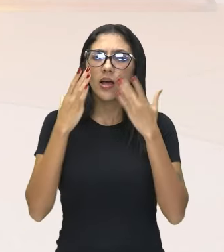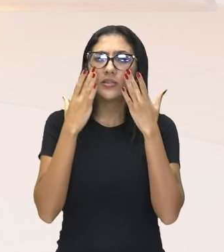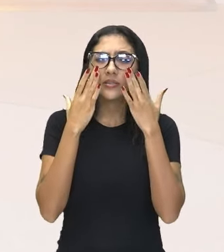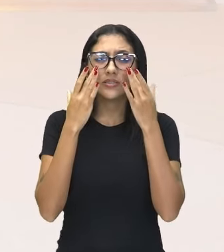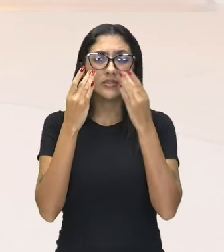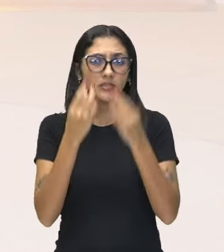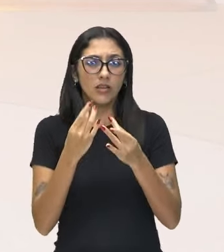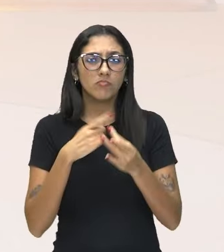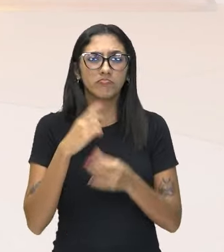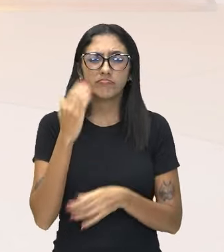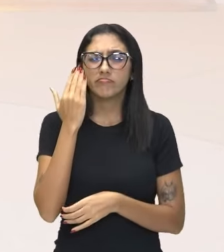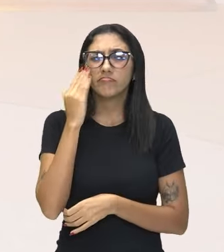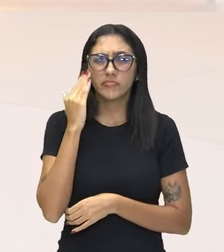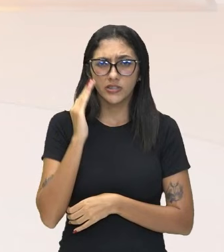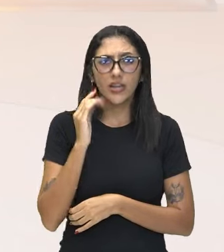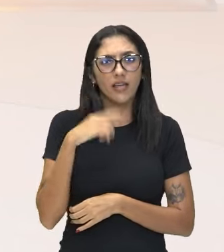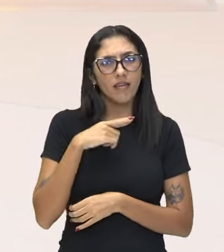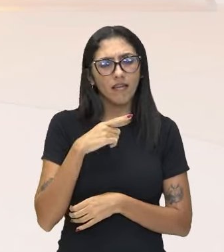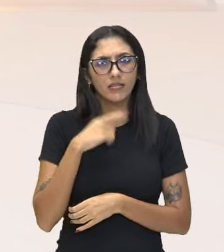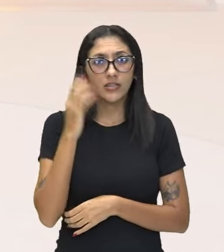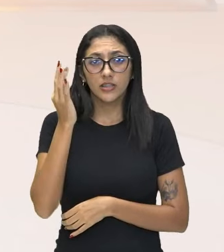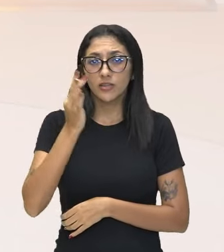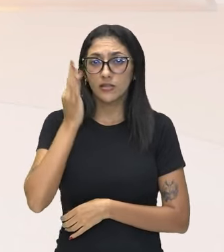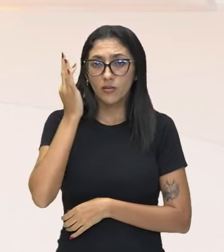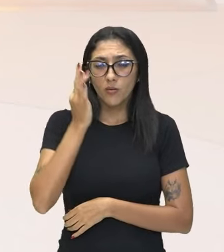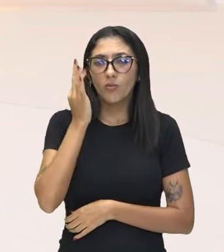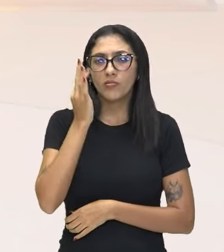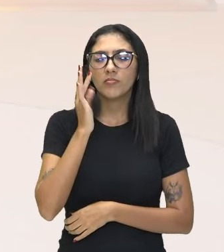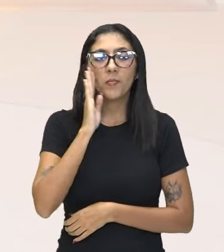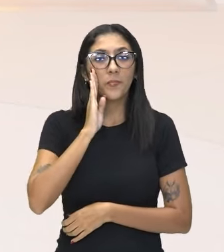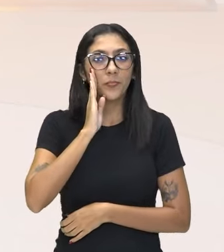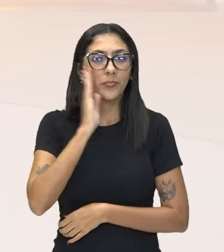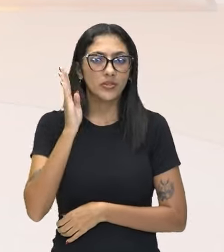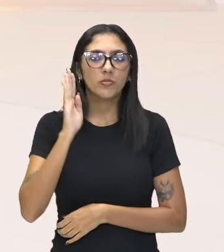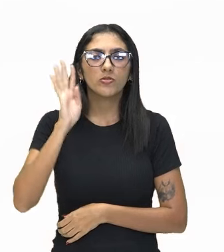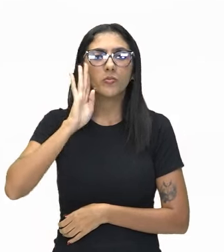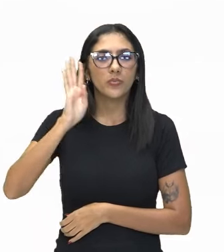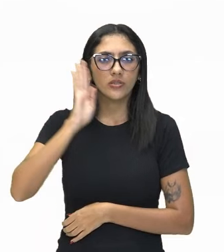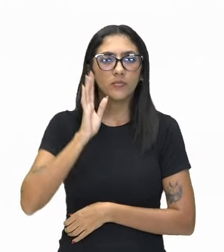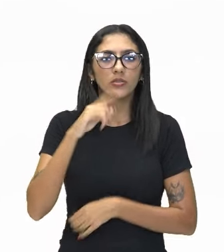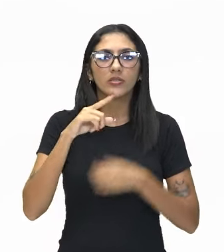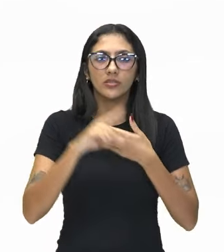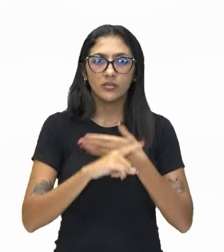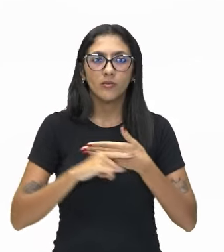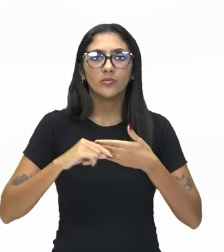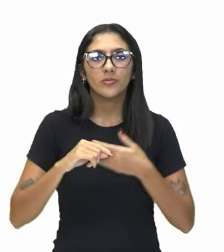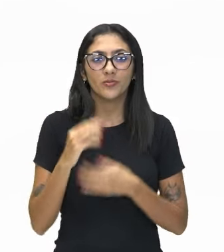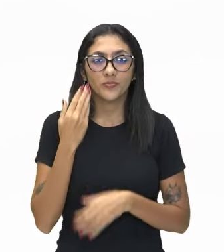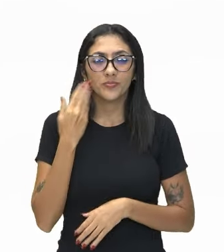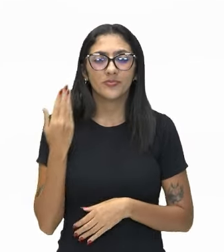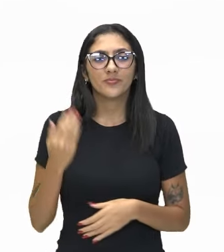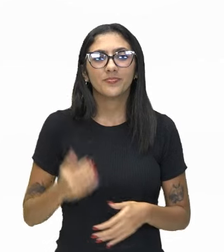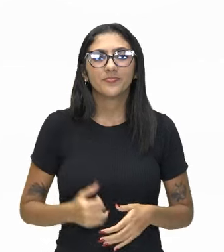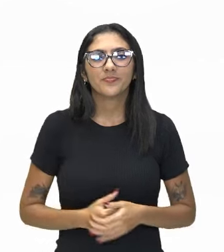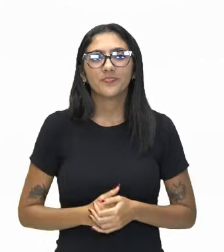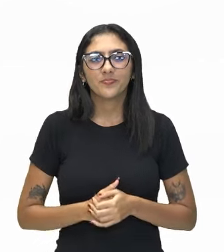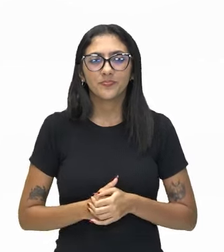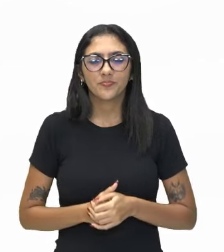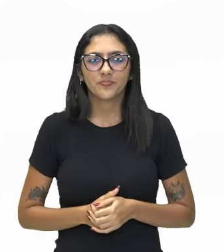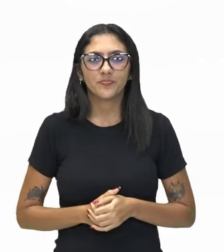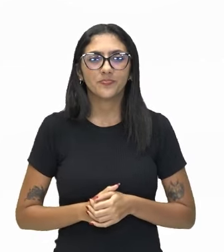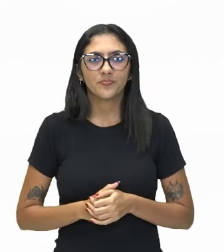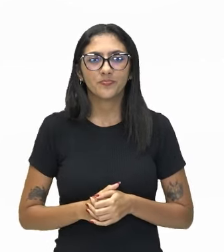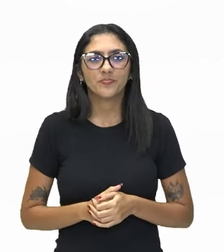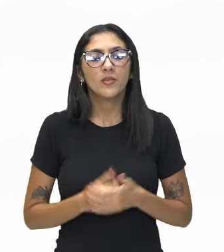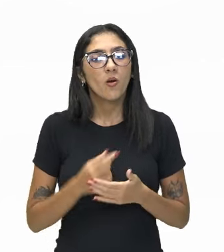entender melhor esse existencialismo, principalmente no pensamento de Sartre. Vamos lá, olha só. O existencialismo,